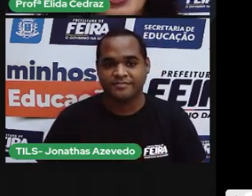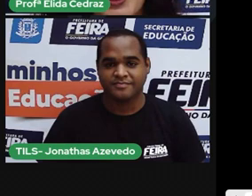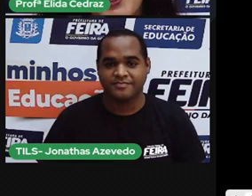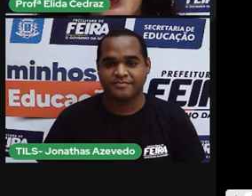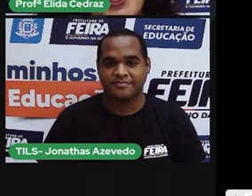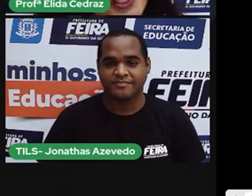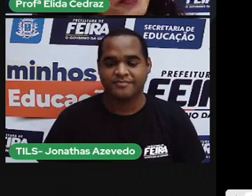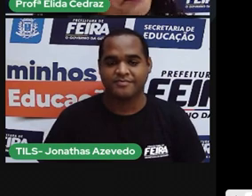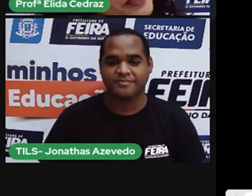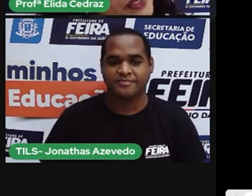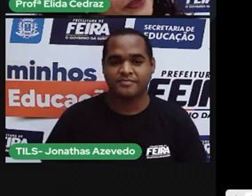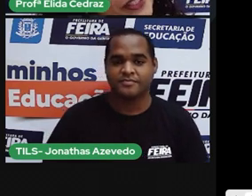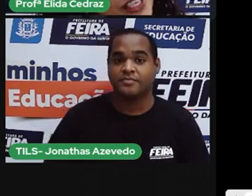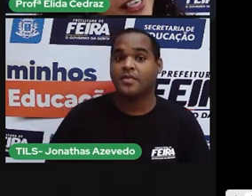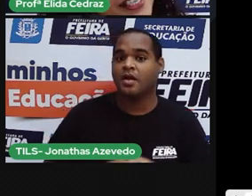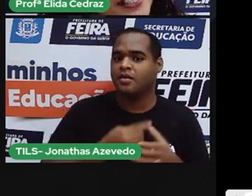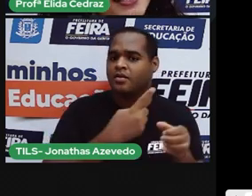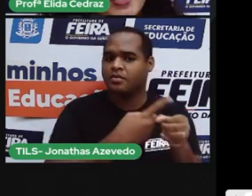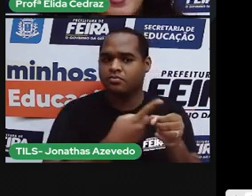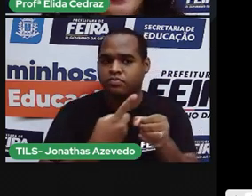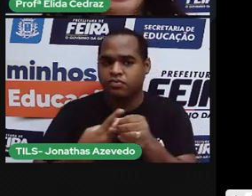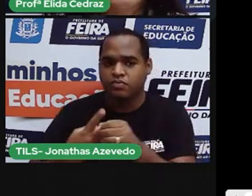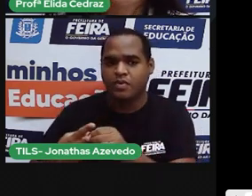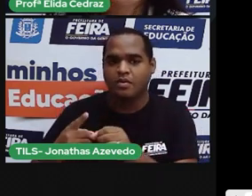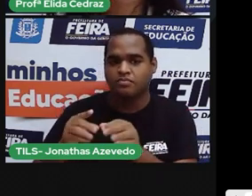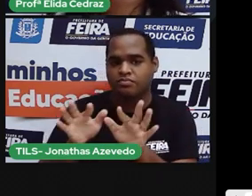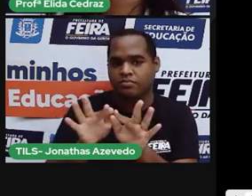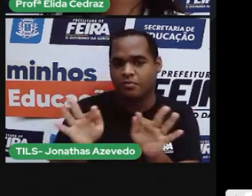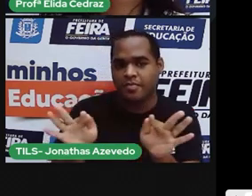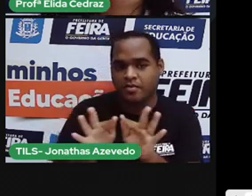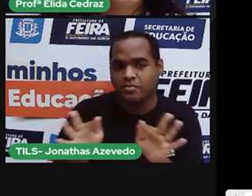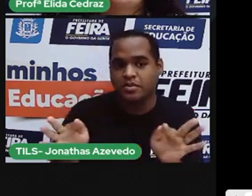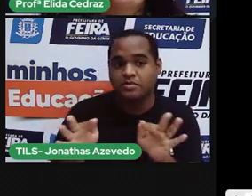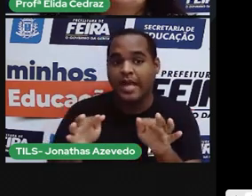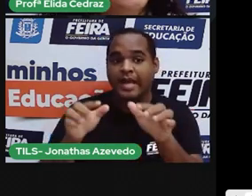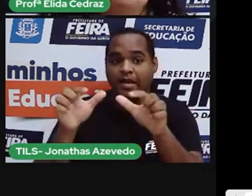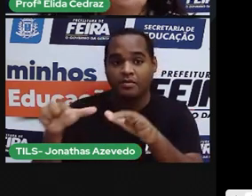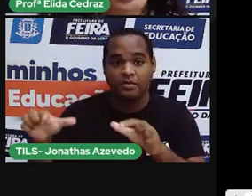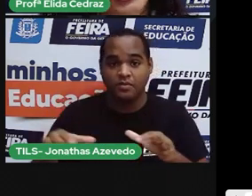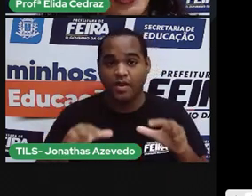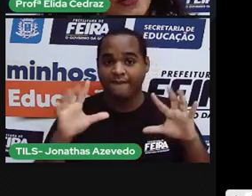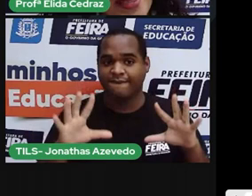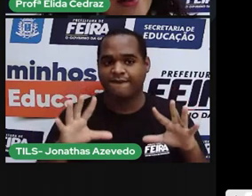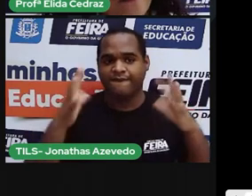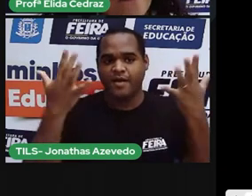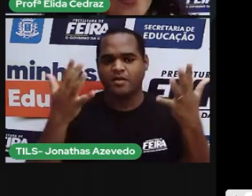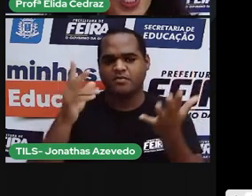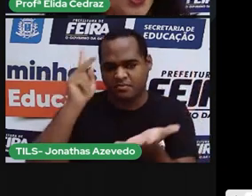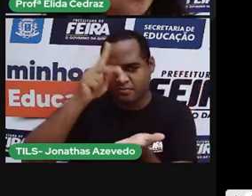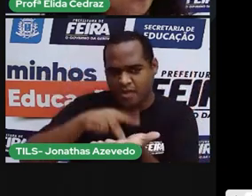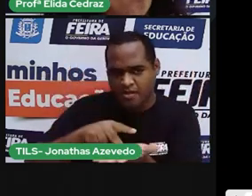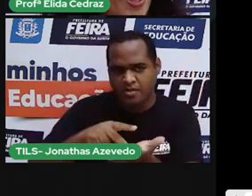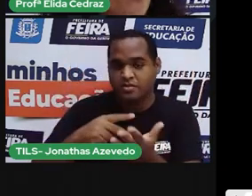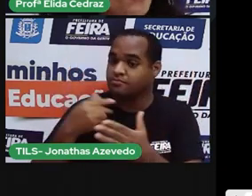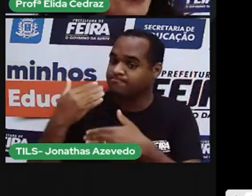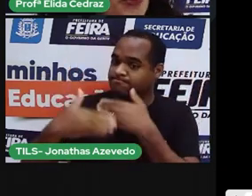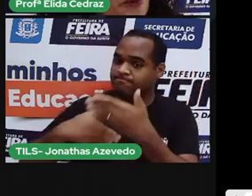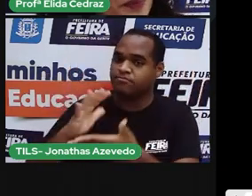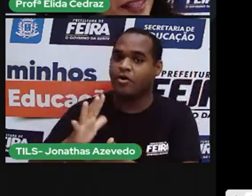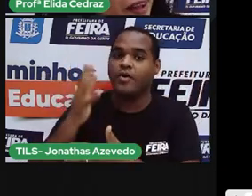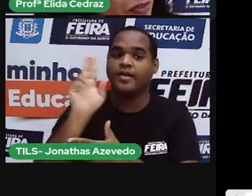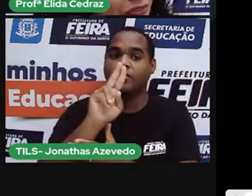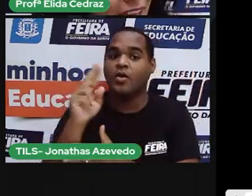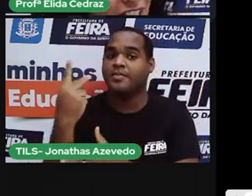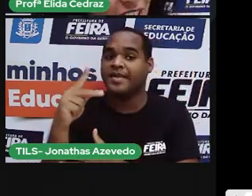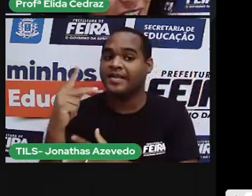No distrito de humilde, é realizada uma festa tradicional. Qual o